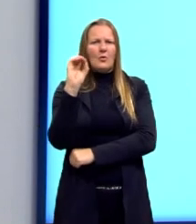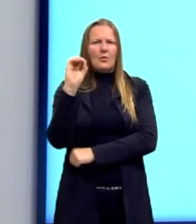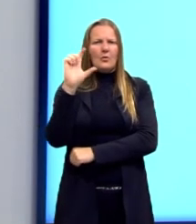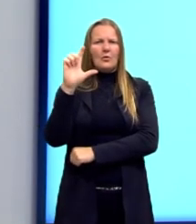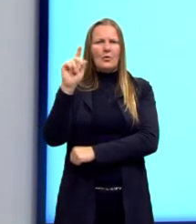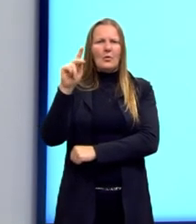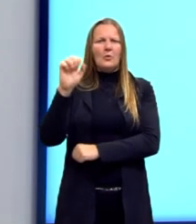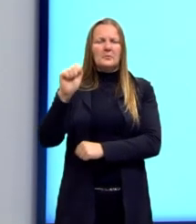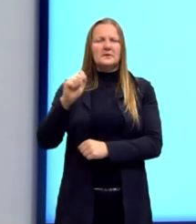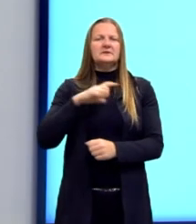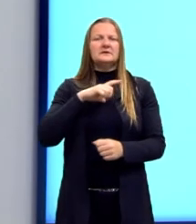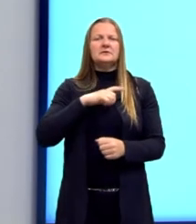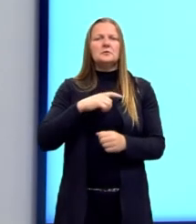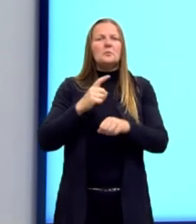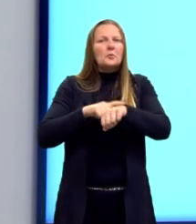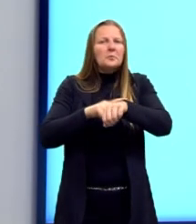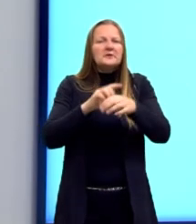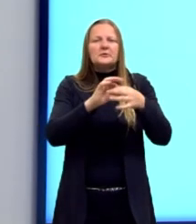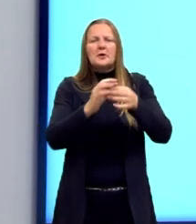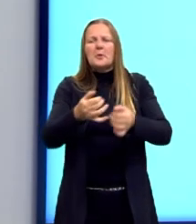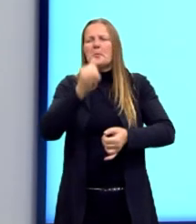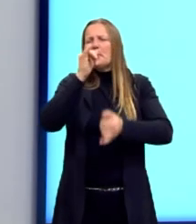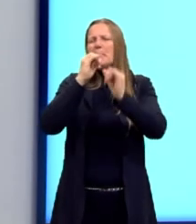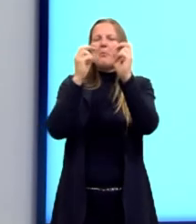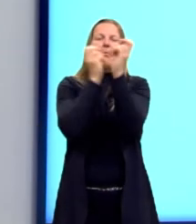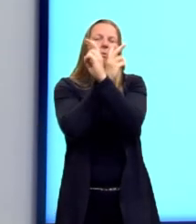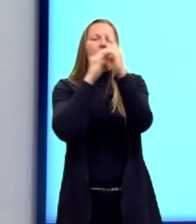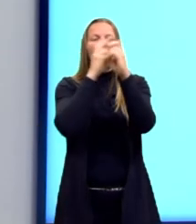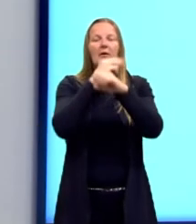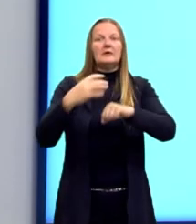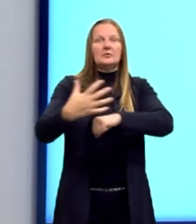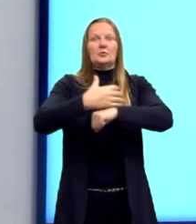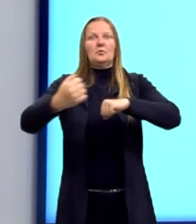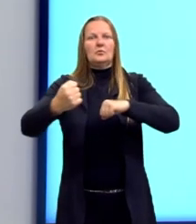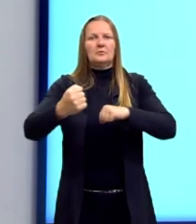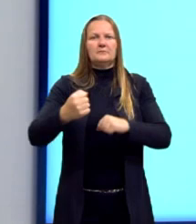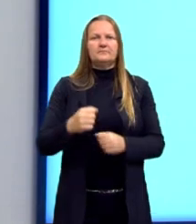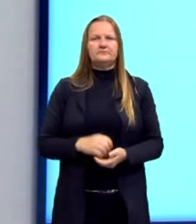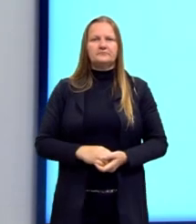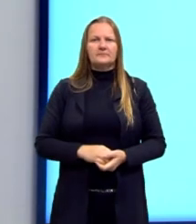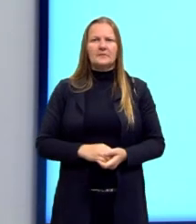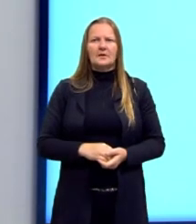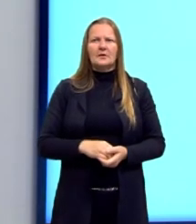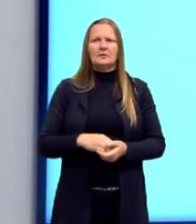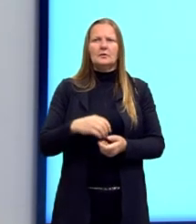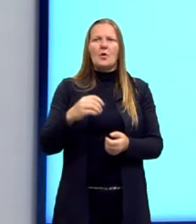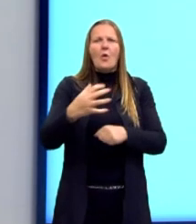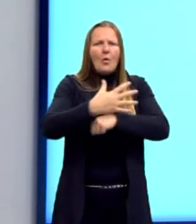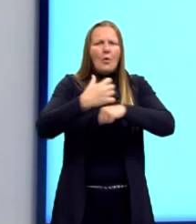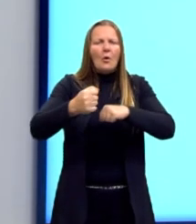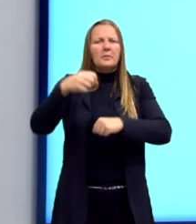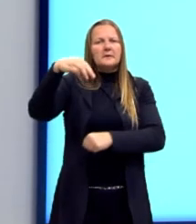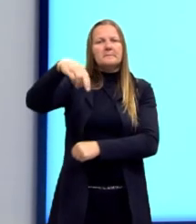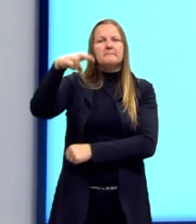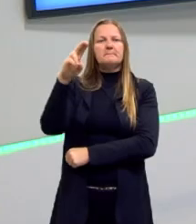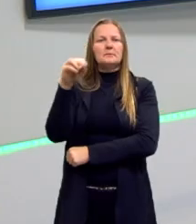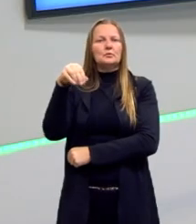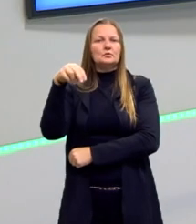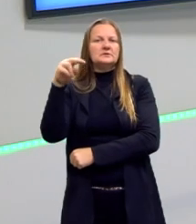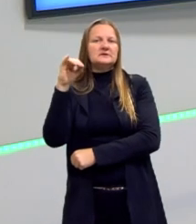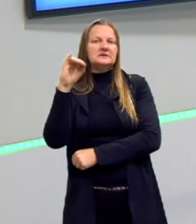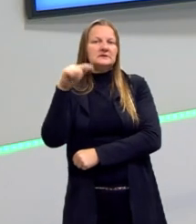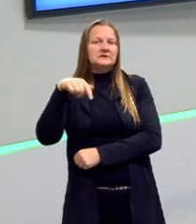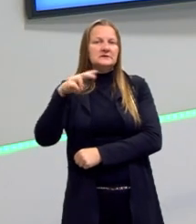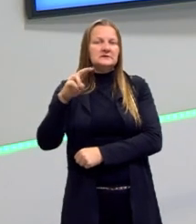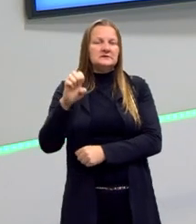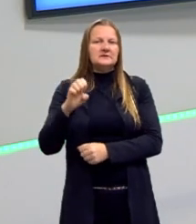cervejaria em Munique, bebem muito e tentam dar um golpe, né, é conhecido como Putsch, o golpe de Munique. Ali os nazistas são